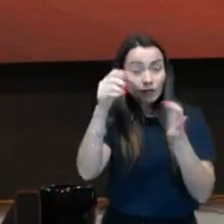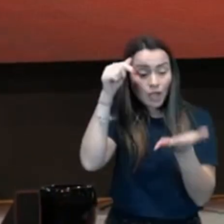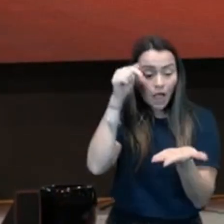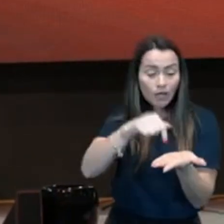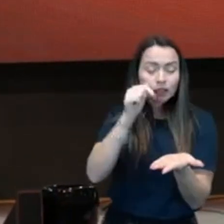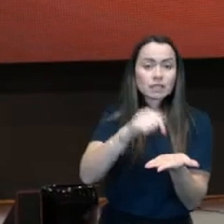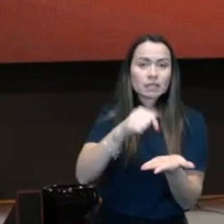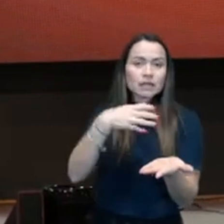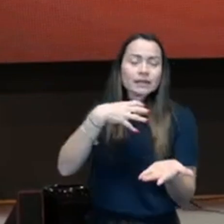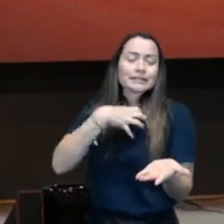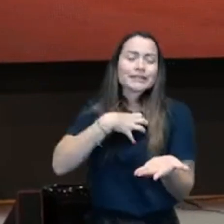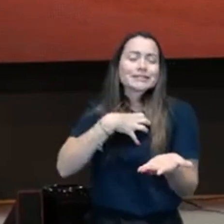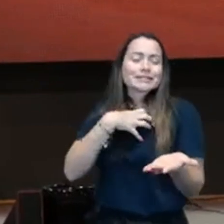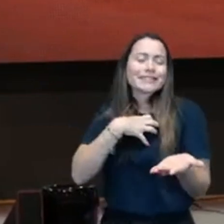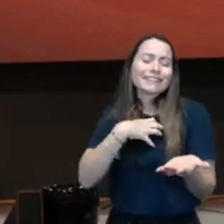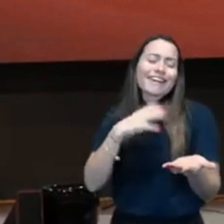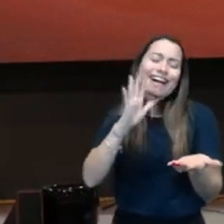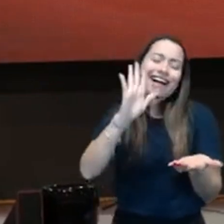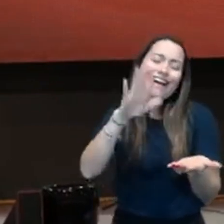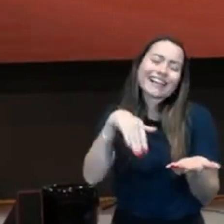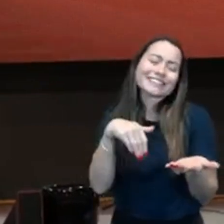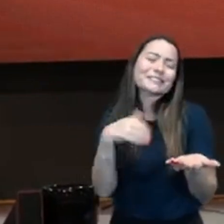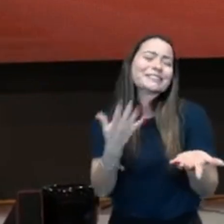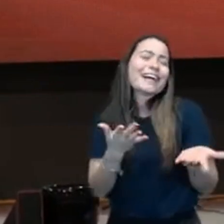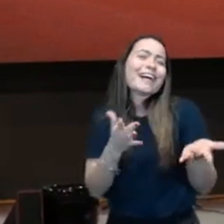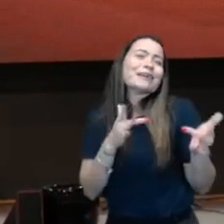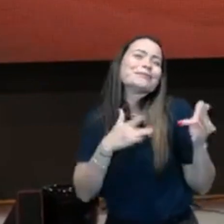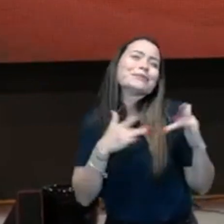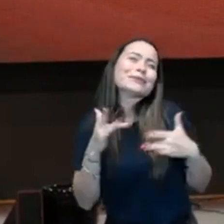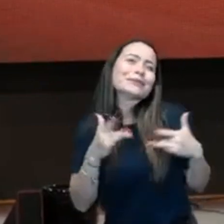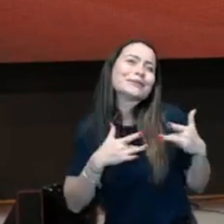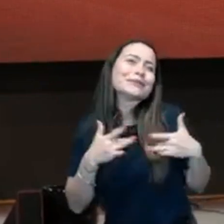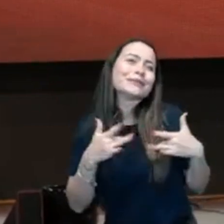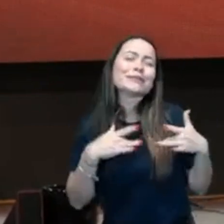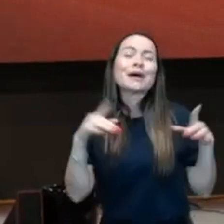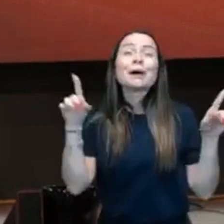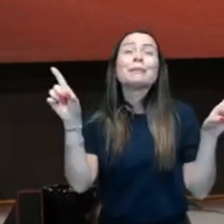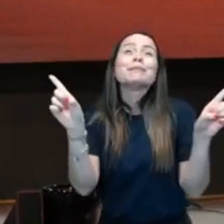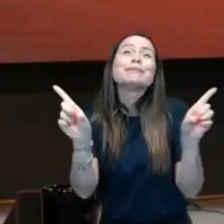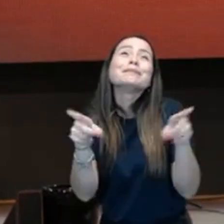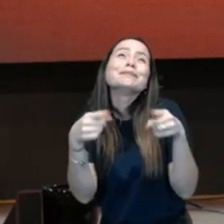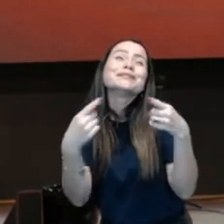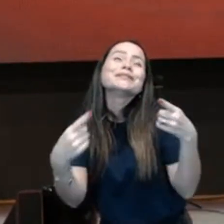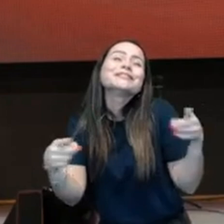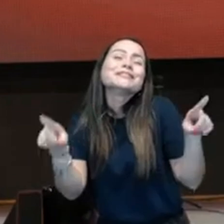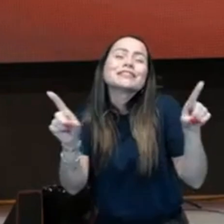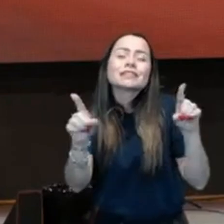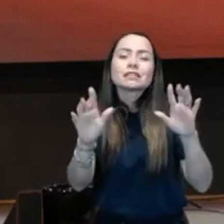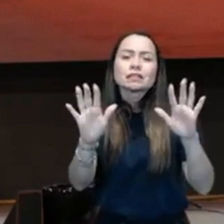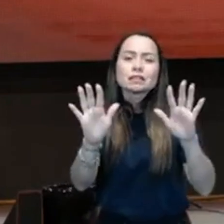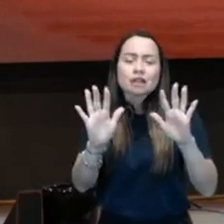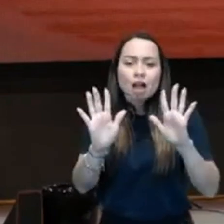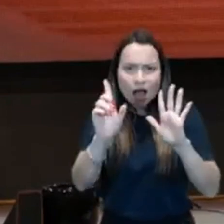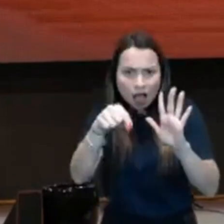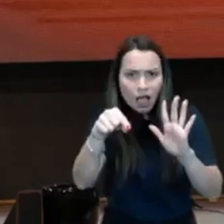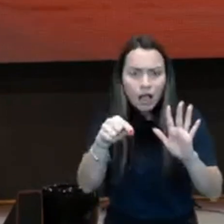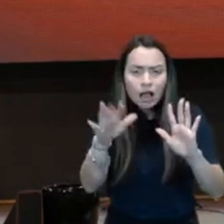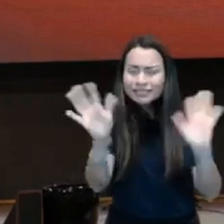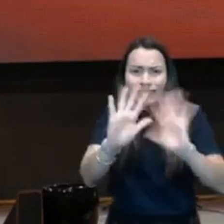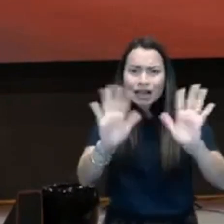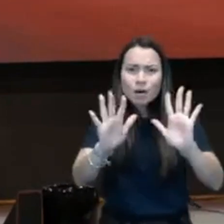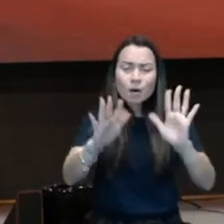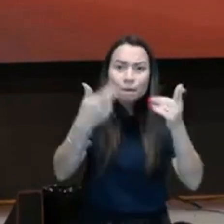sentimento romântico, aqui, não tem fundo musical, a obediência, não tem necessariamente,